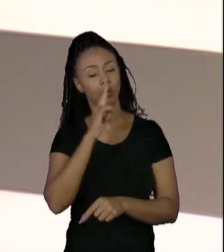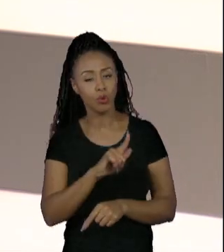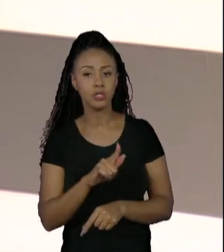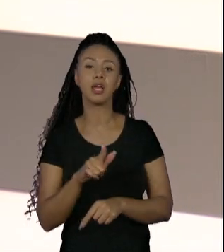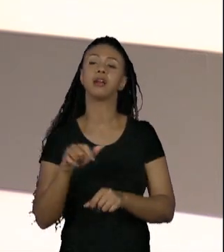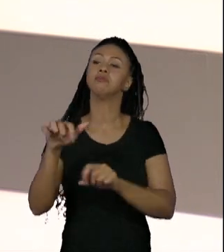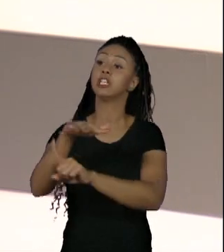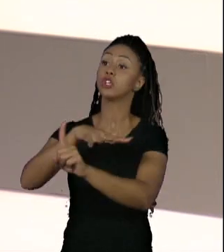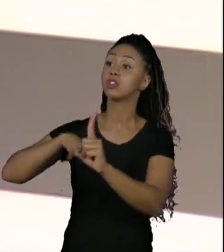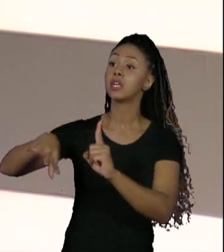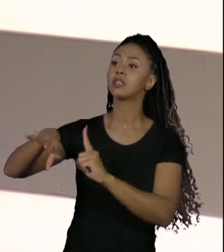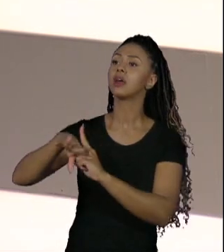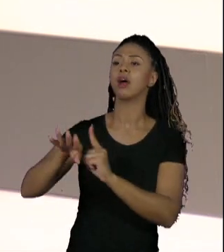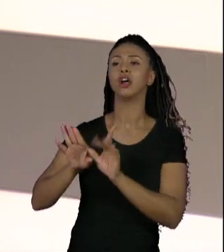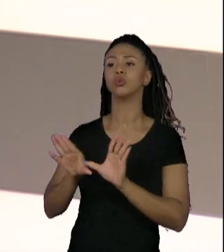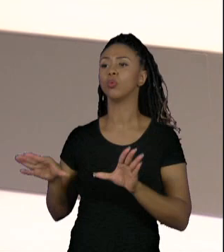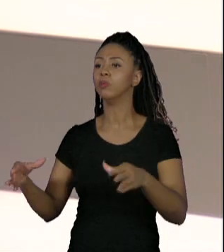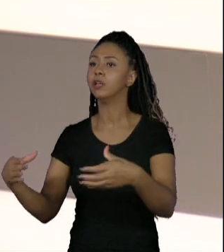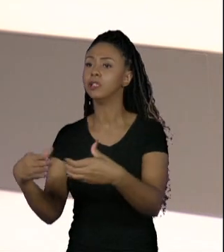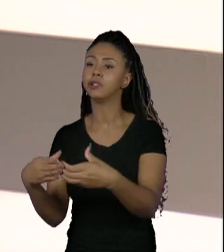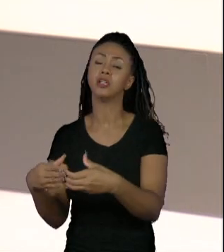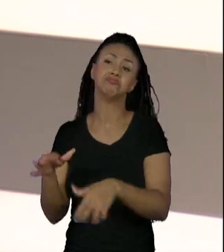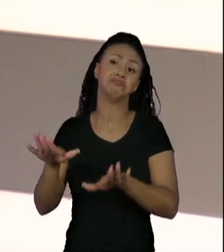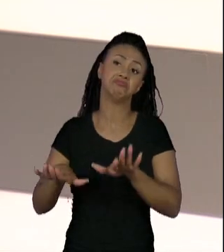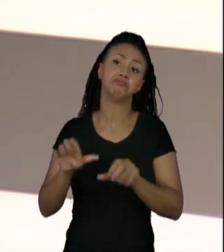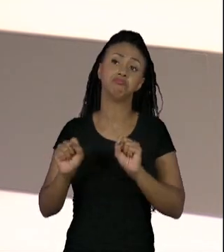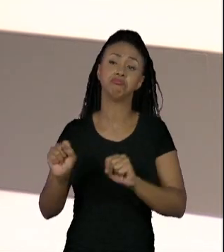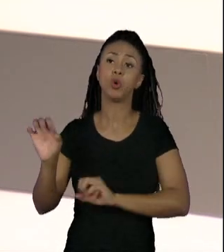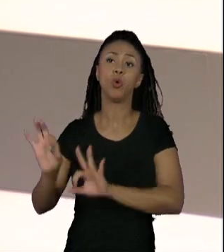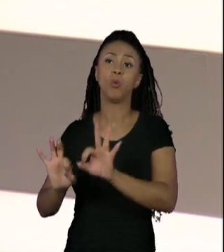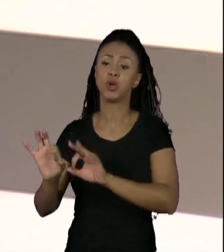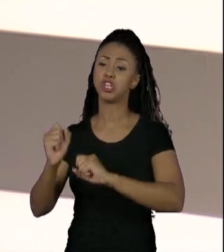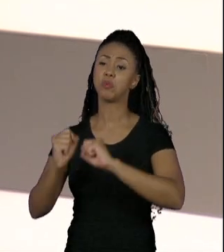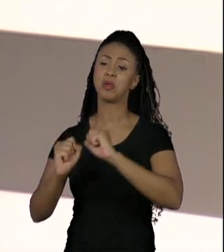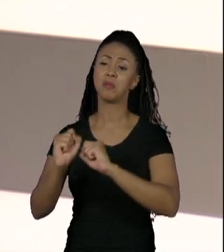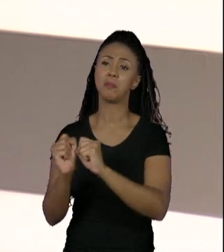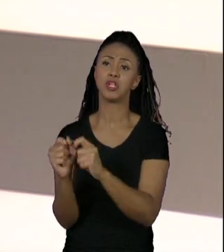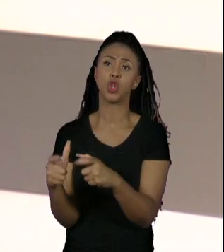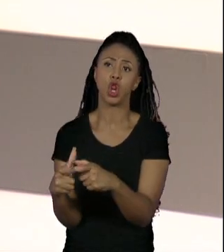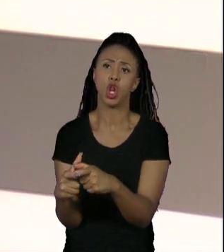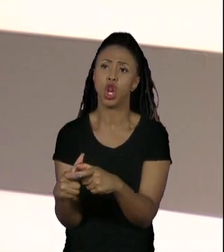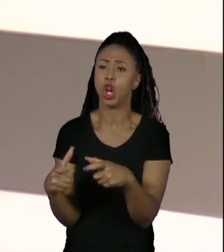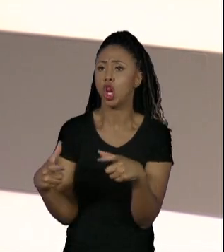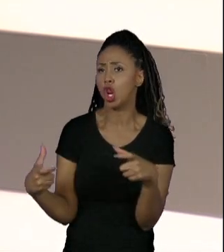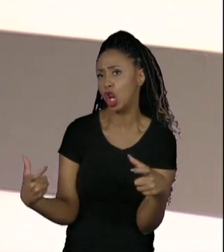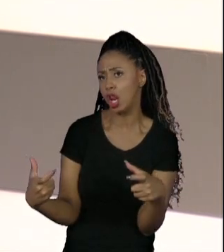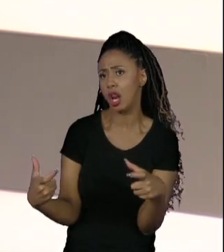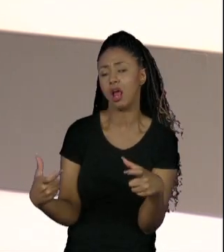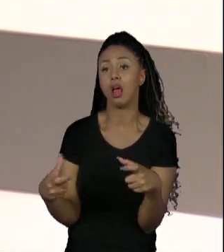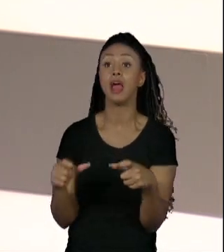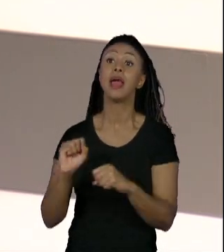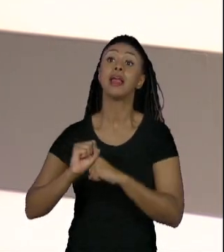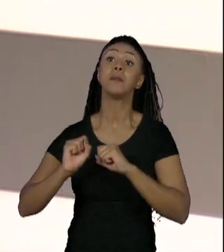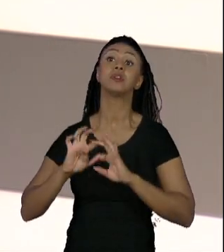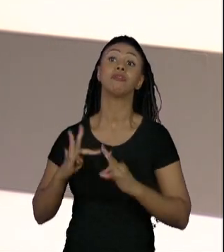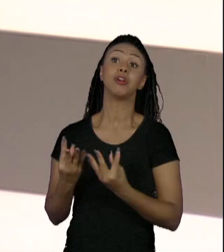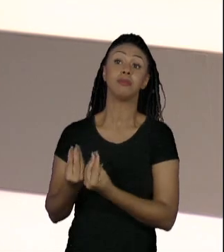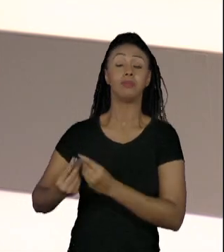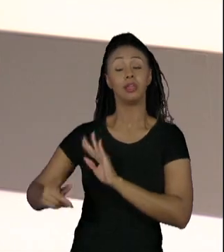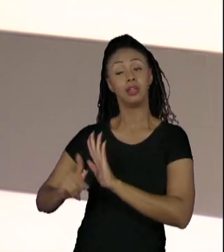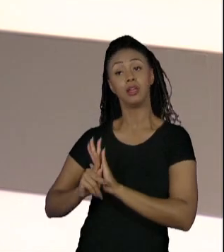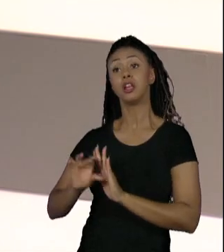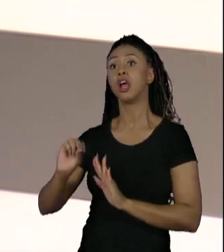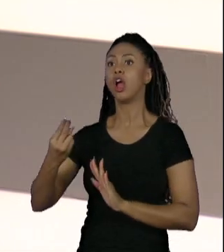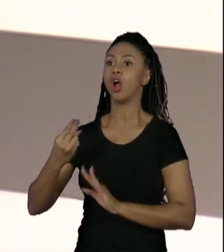comunidade, sejam projetos que eles desenvolveram dentro de uma pequena empresa, de uma média empresa, empresa familiar ou mesmo de uma grande